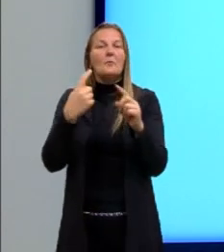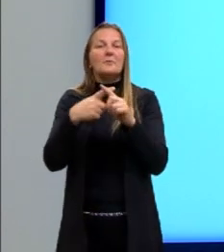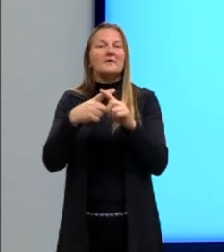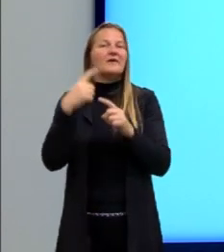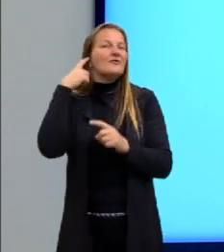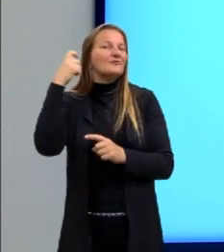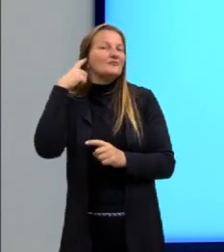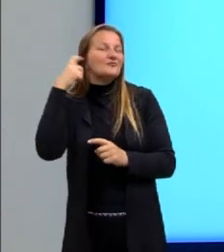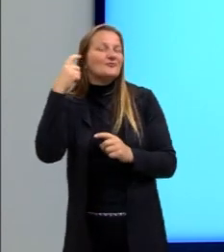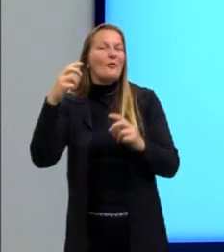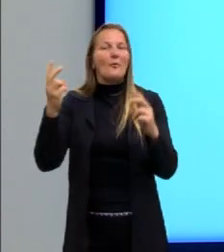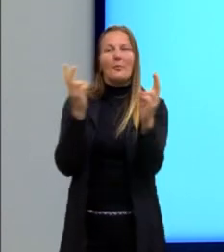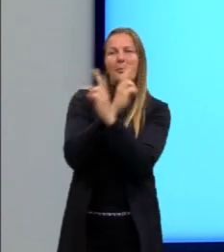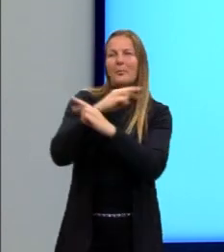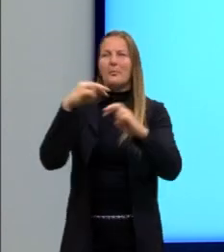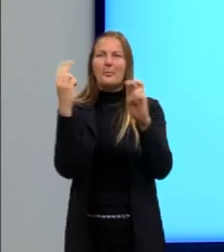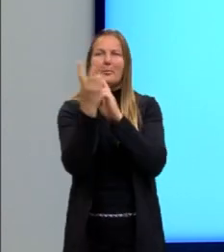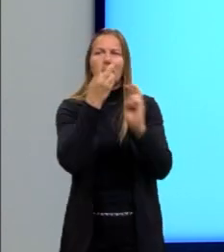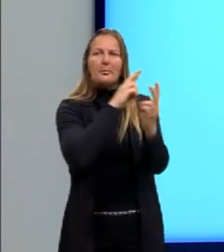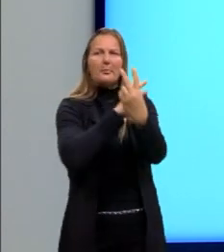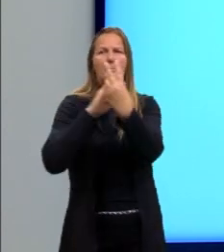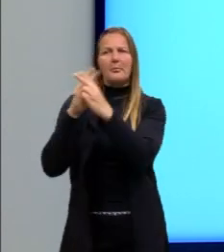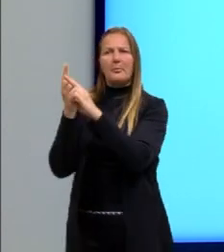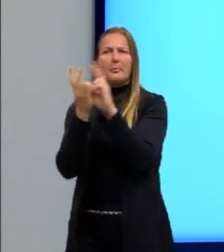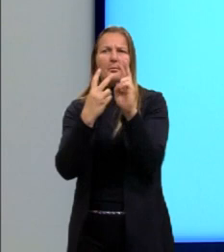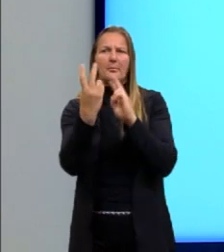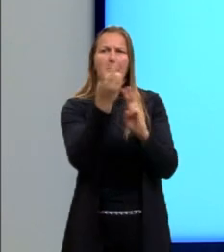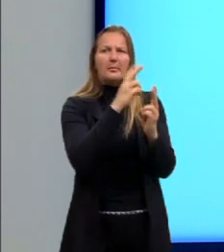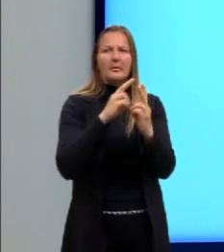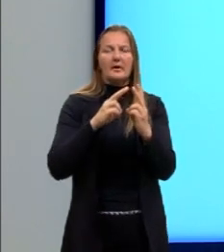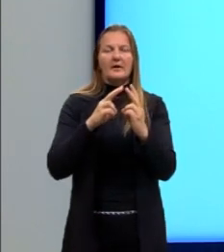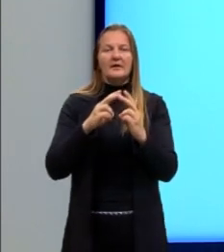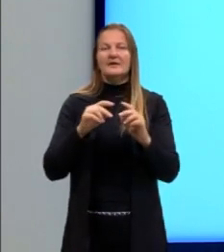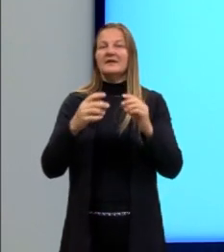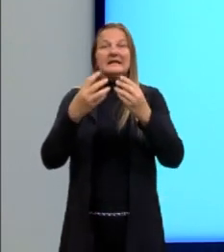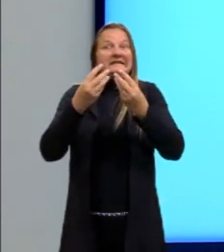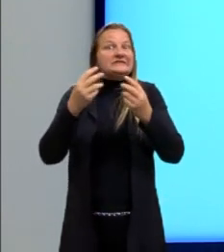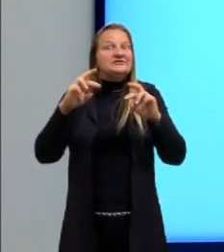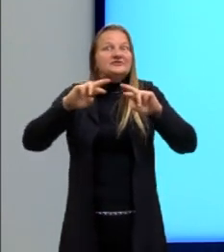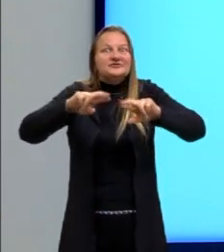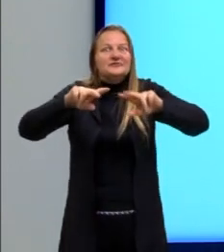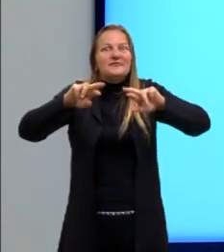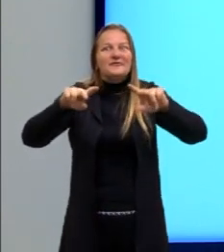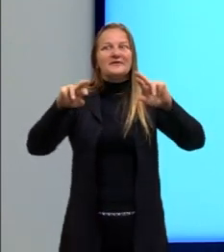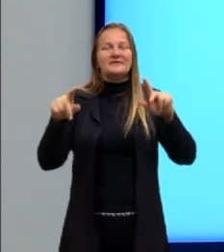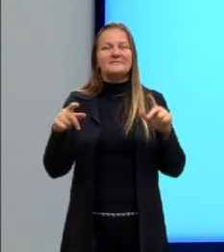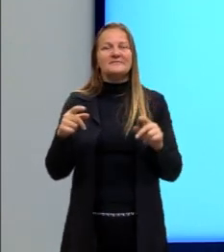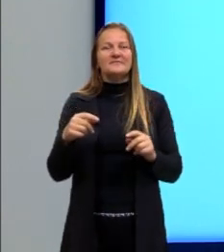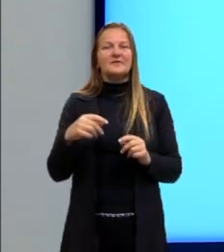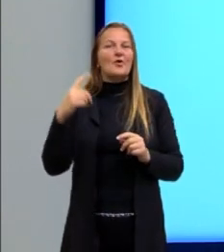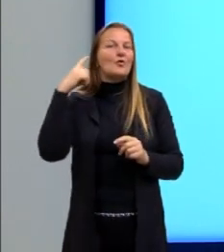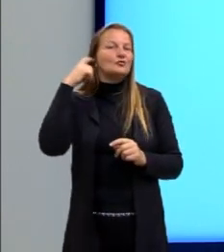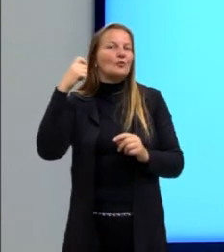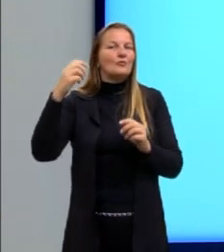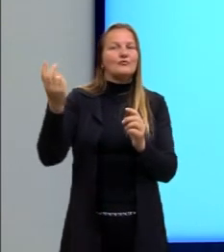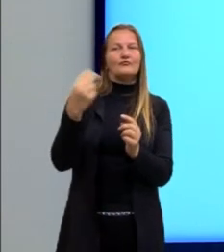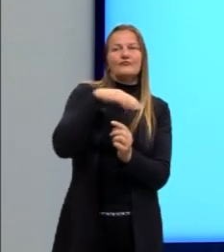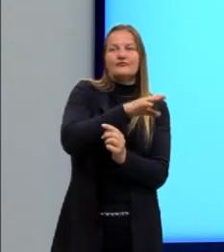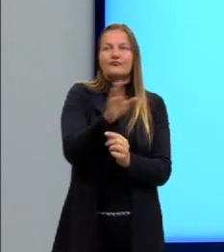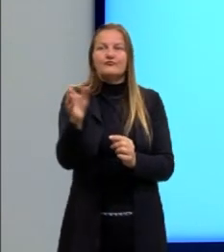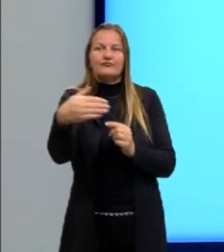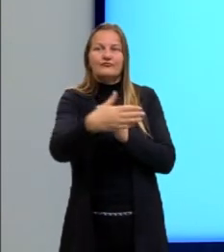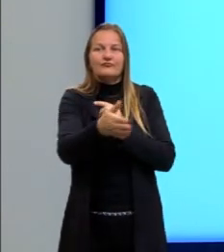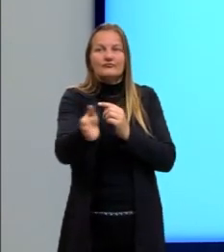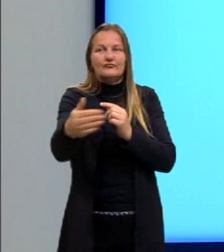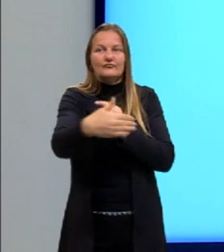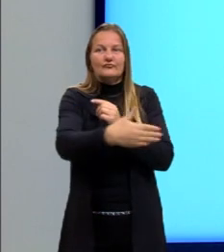Porque o vento, né? Ele acaba, então, desviando esse som. E outra coisa também é quando o som,